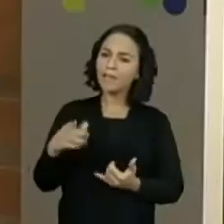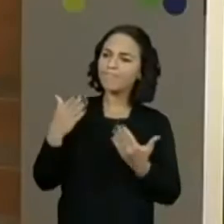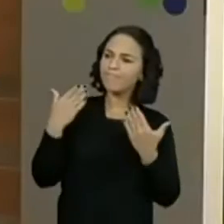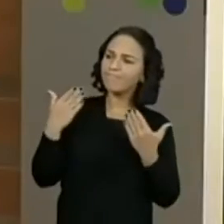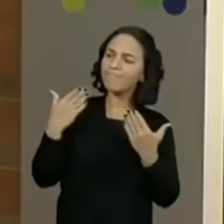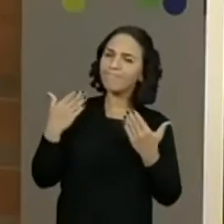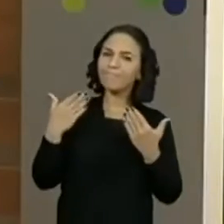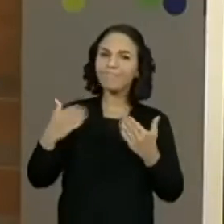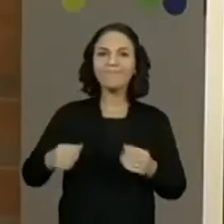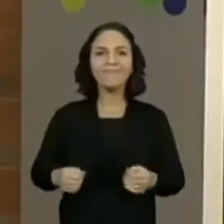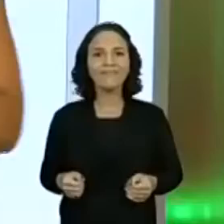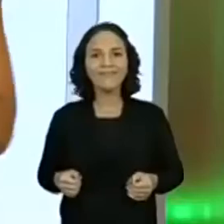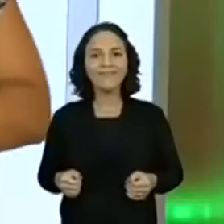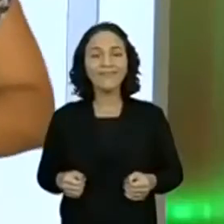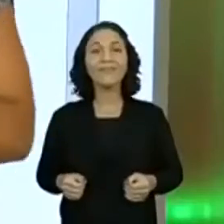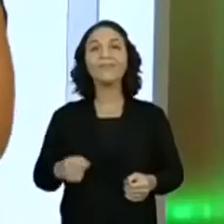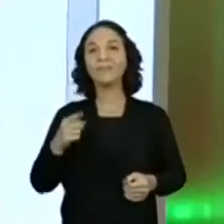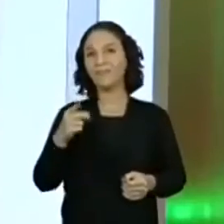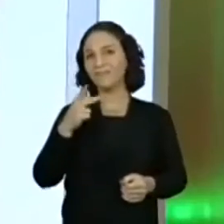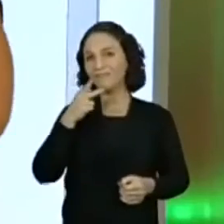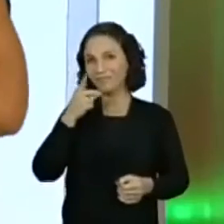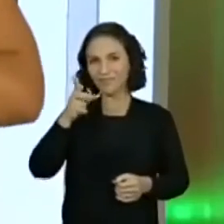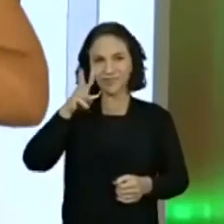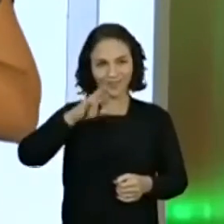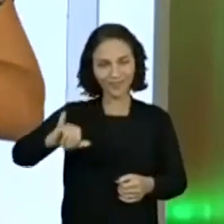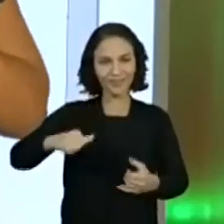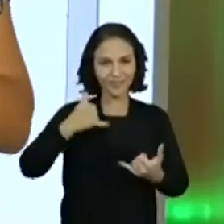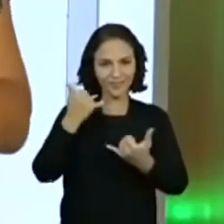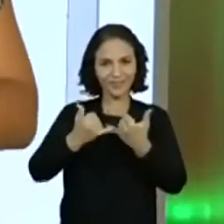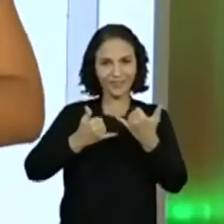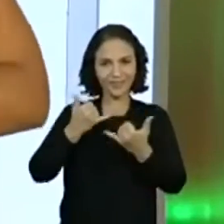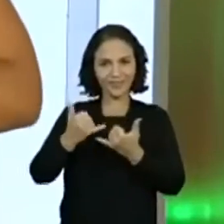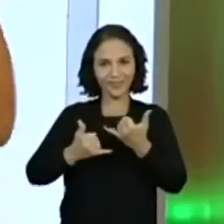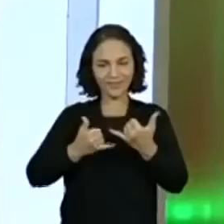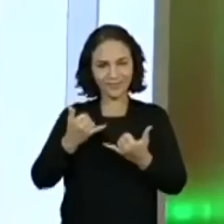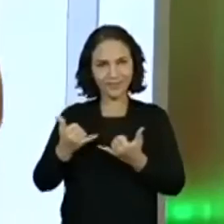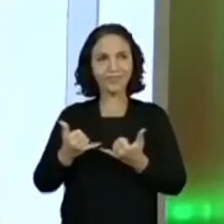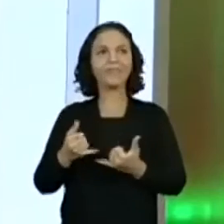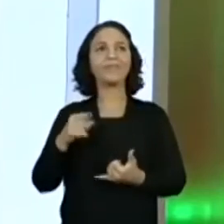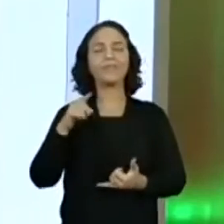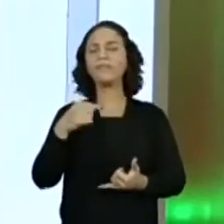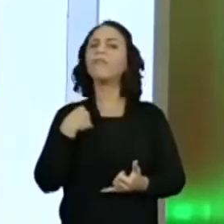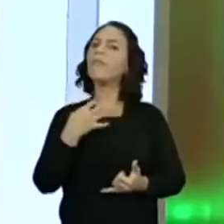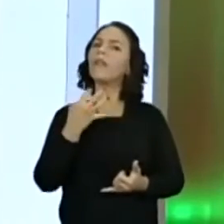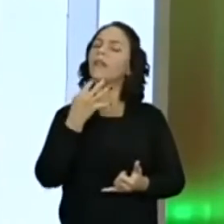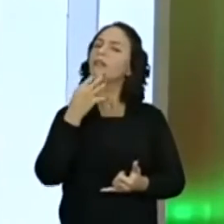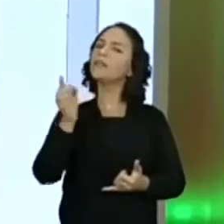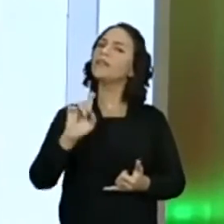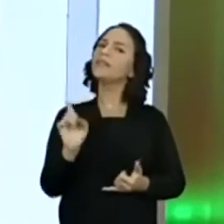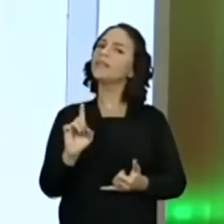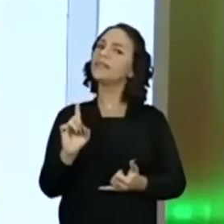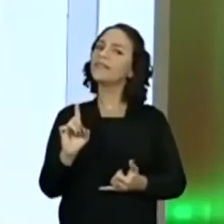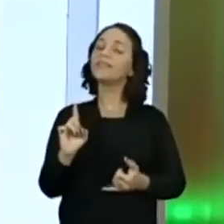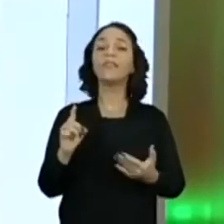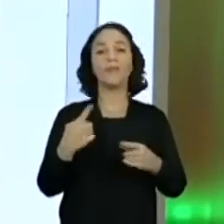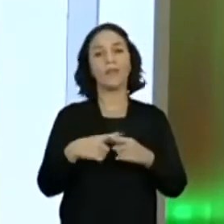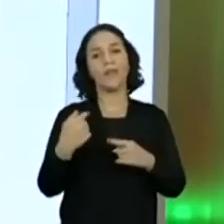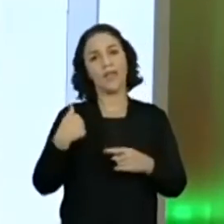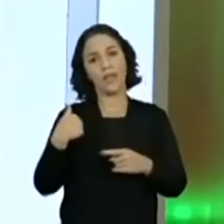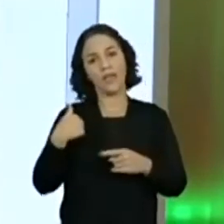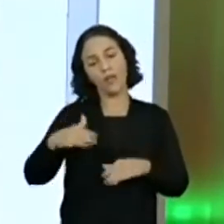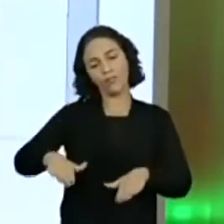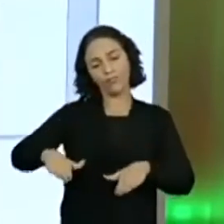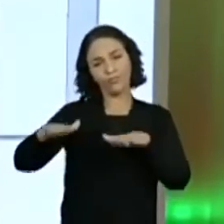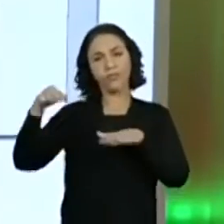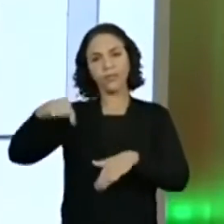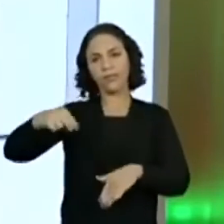Olha só. Muito legal. Quando você falou que você ia dar essa brincadeira Curre Curre, eu nunca tinha ouvido falar, porque eu fui criada aqui no